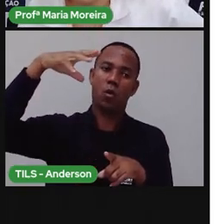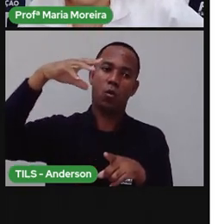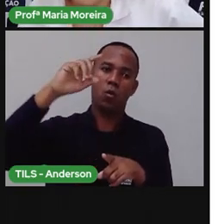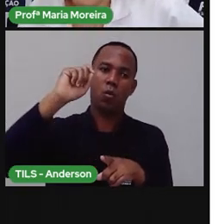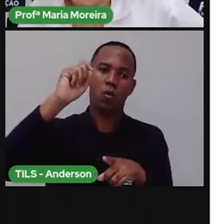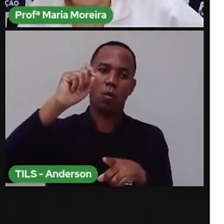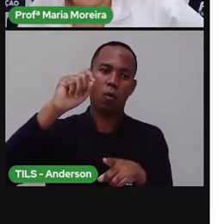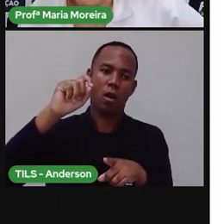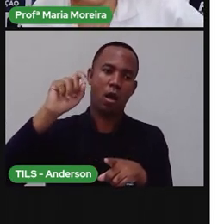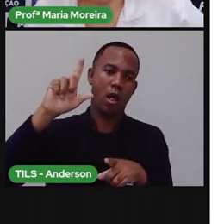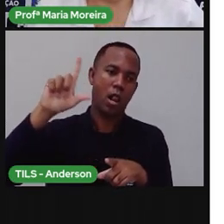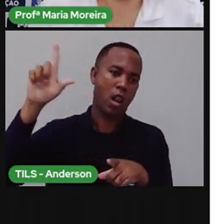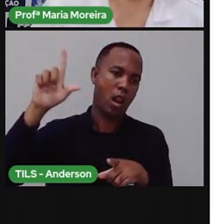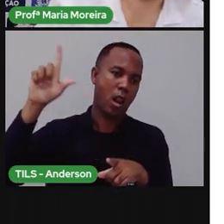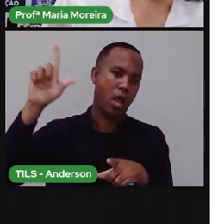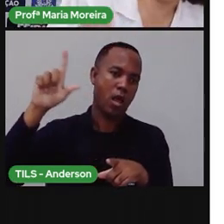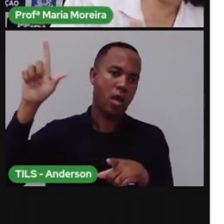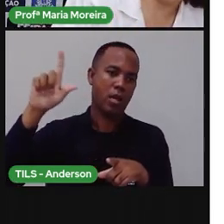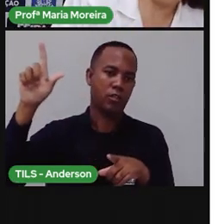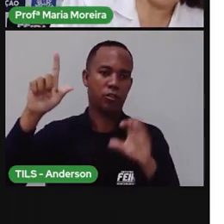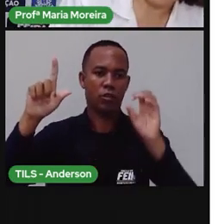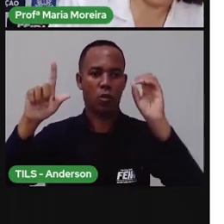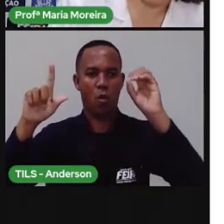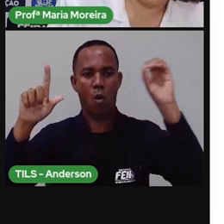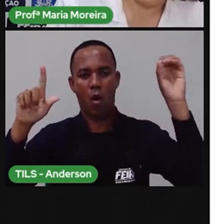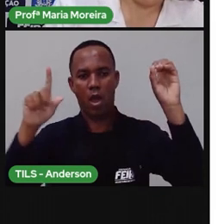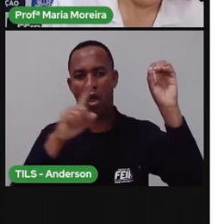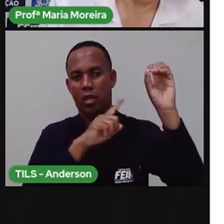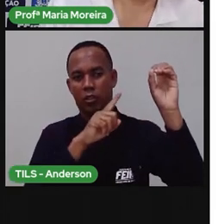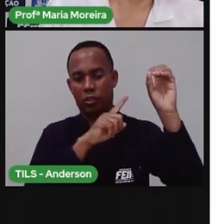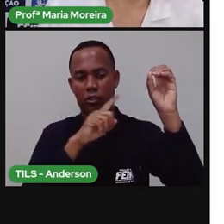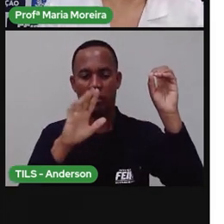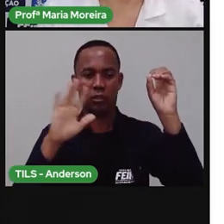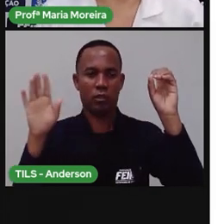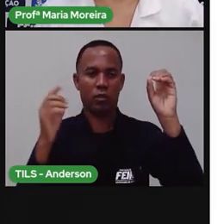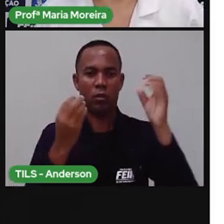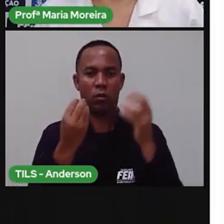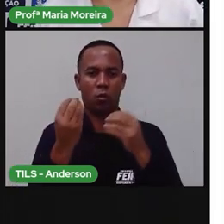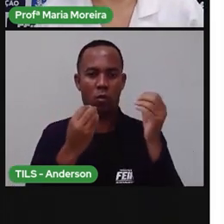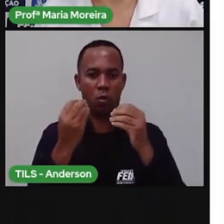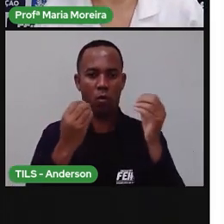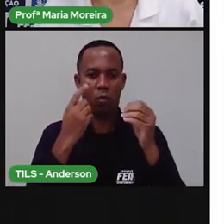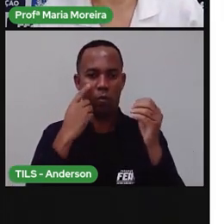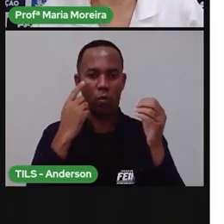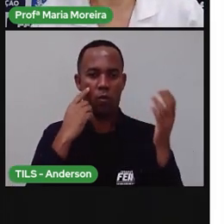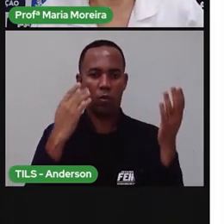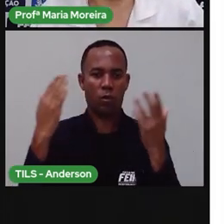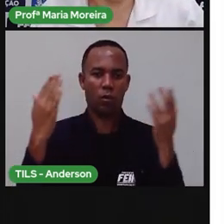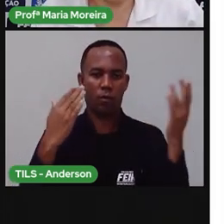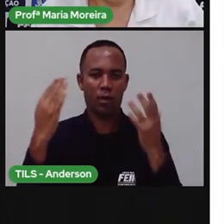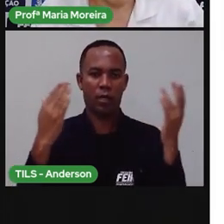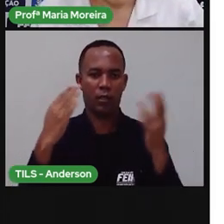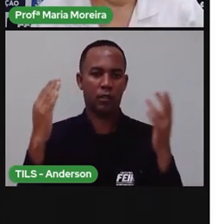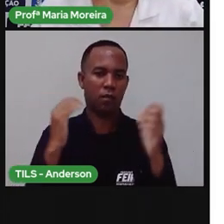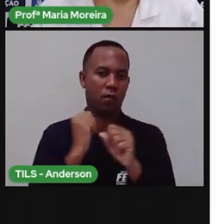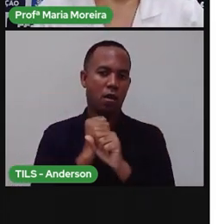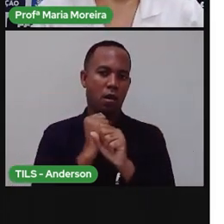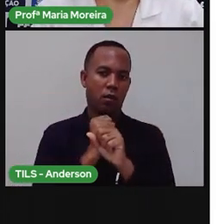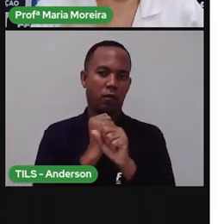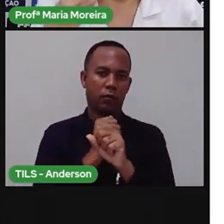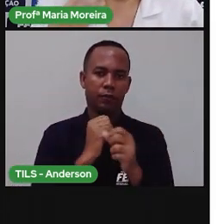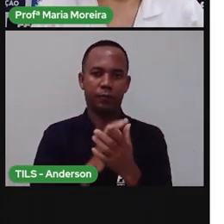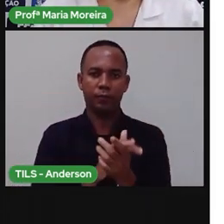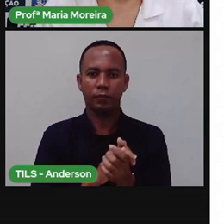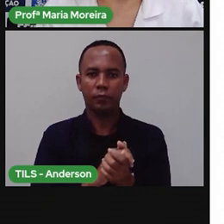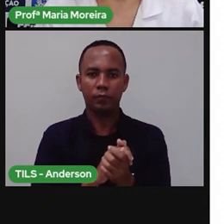leste. E se põe a oeste. Servindo de referência, de posição há muitos anos. A Pró não